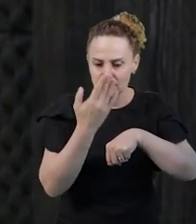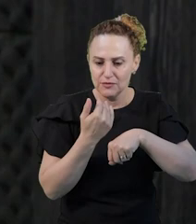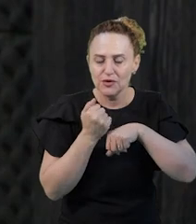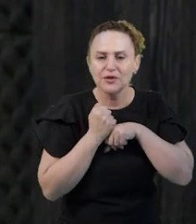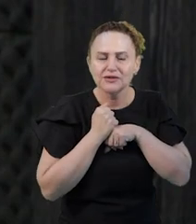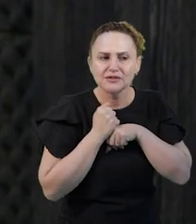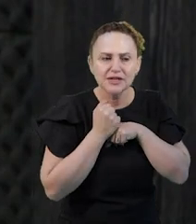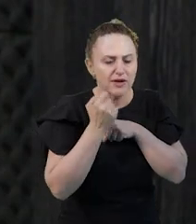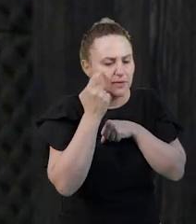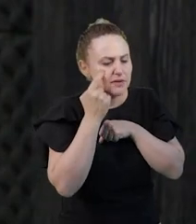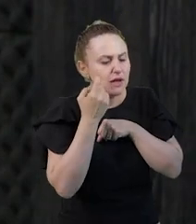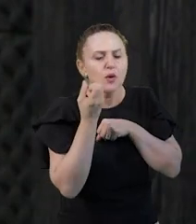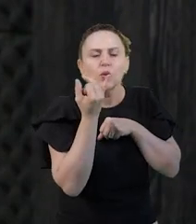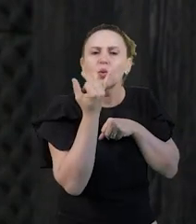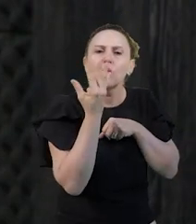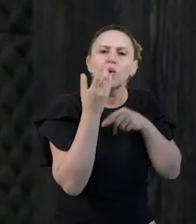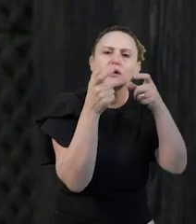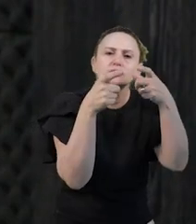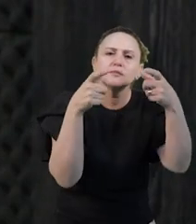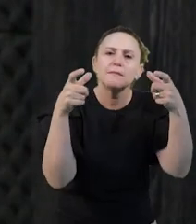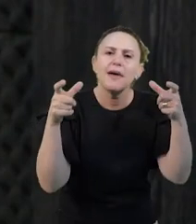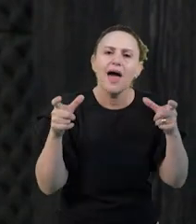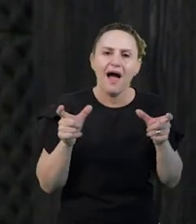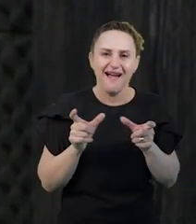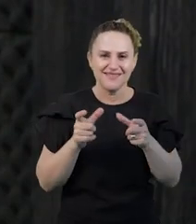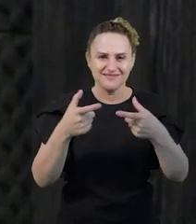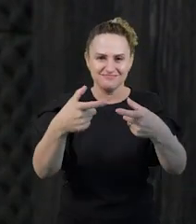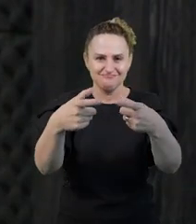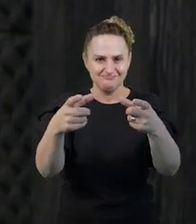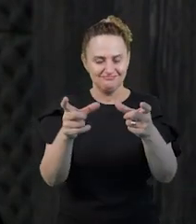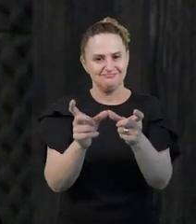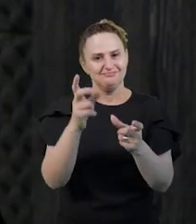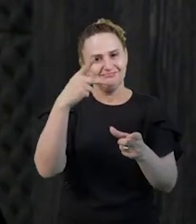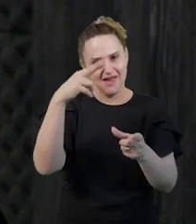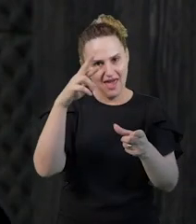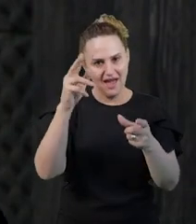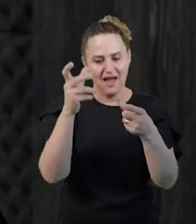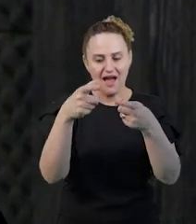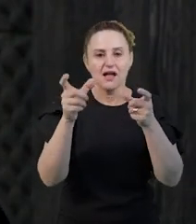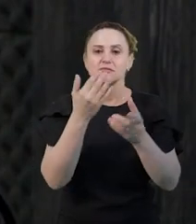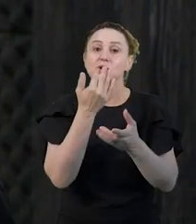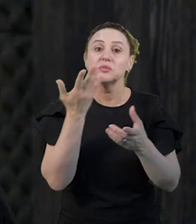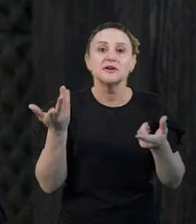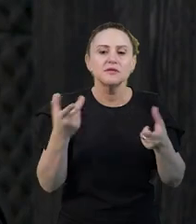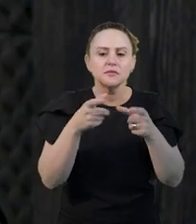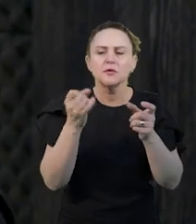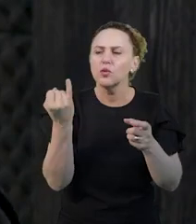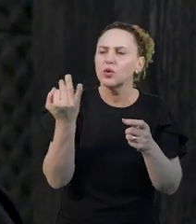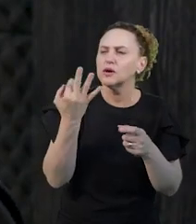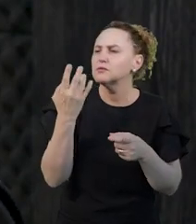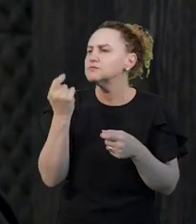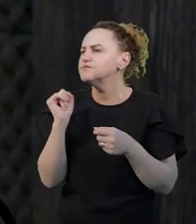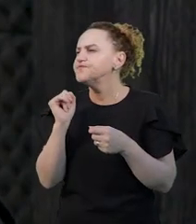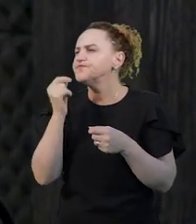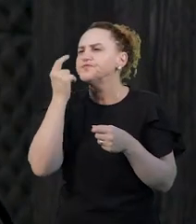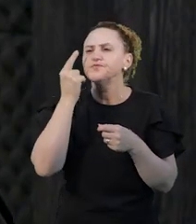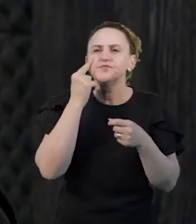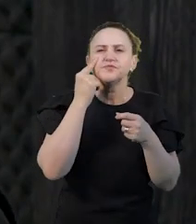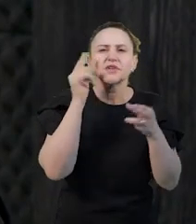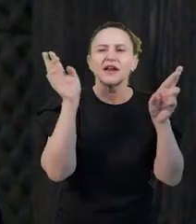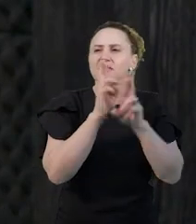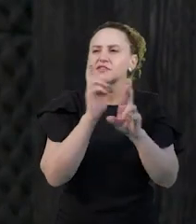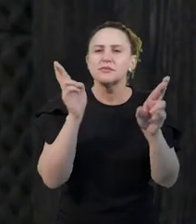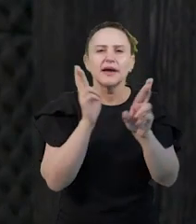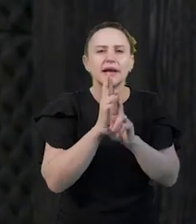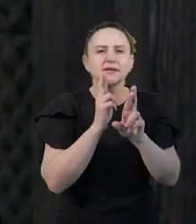aí ela pode pensar, quer dizer, ela começa a ter um outro tipo de pensamento, porque ela vai ter que relacionar cada pessoa com um prato, então esse